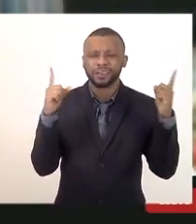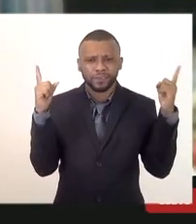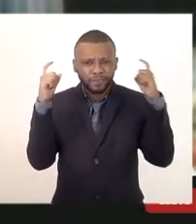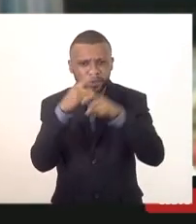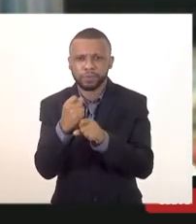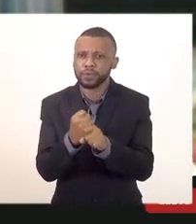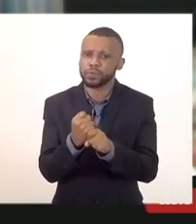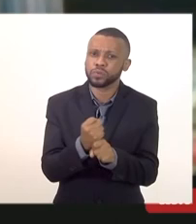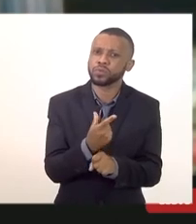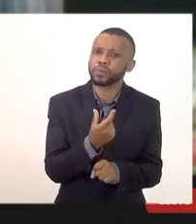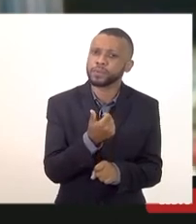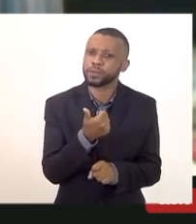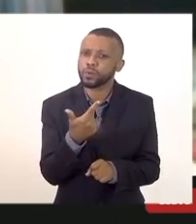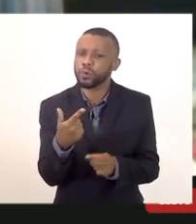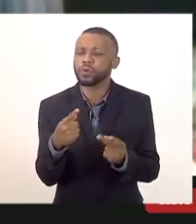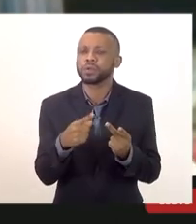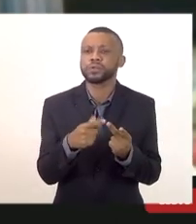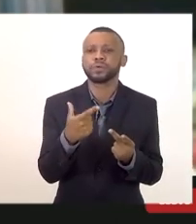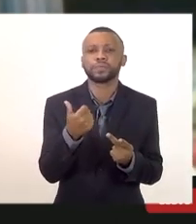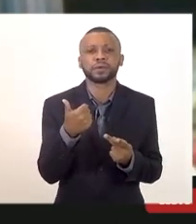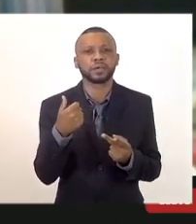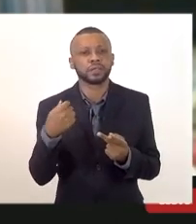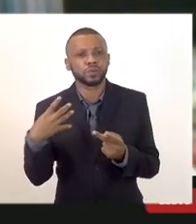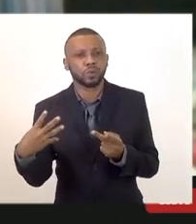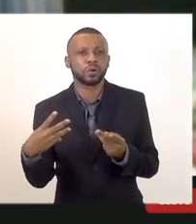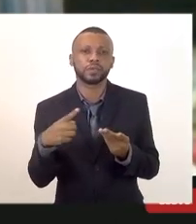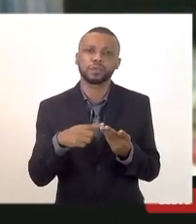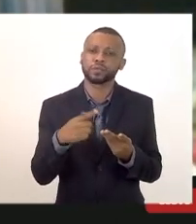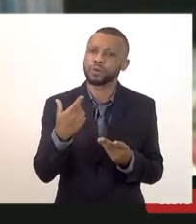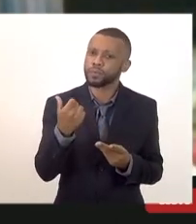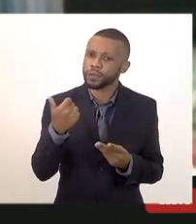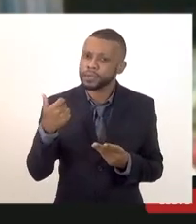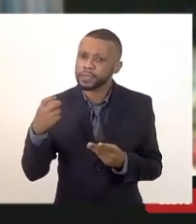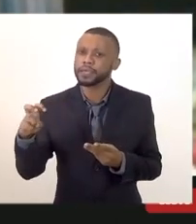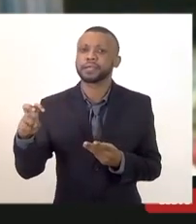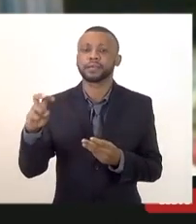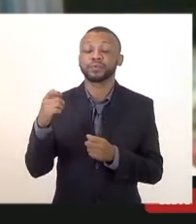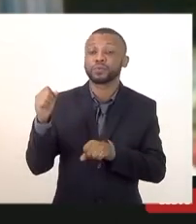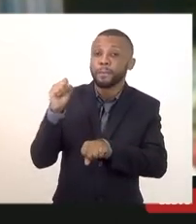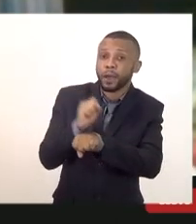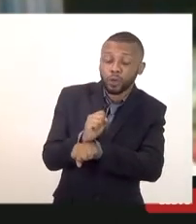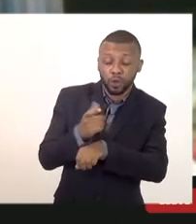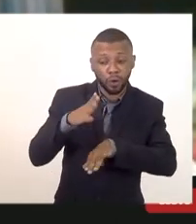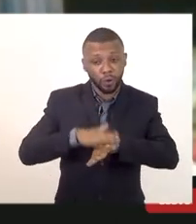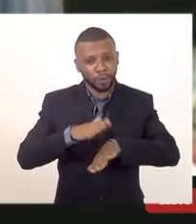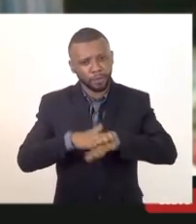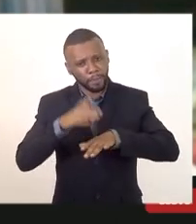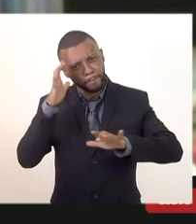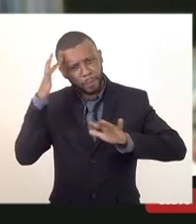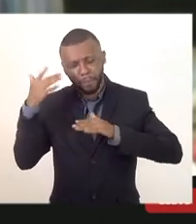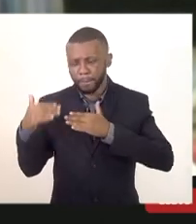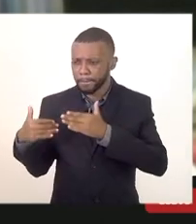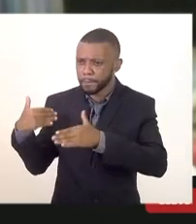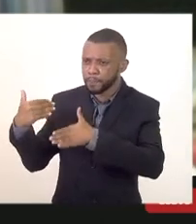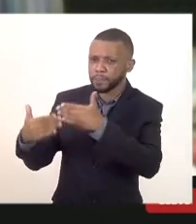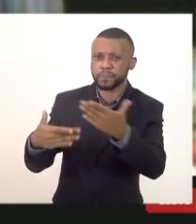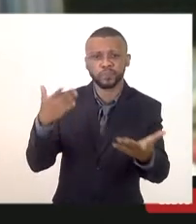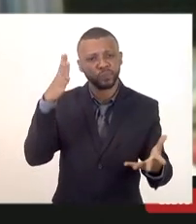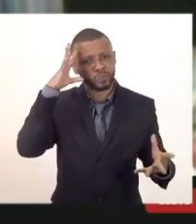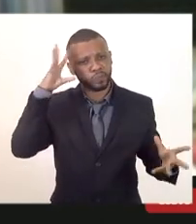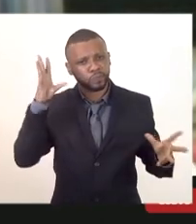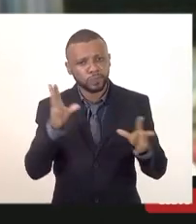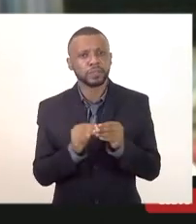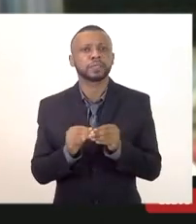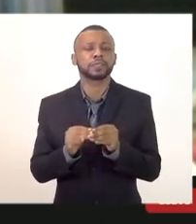2015 isso estava parado na corporação e eu fiz questão de colocar isso para andar por entender a necessidade da corporação